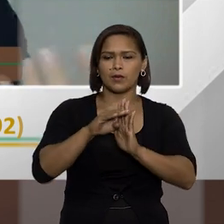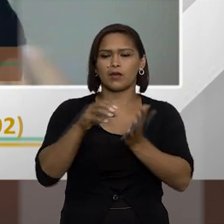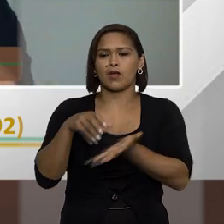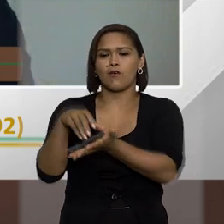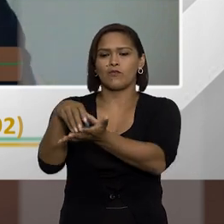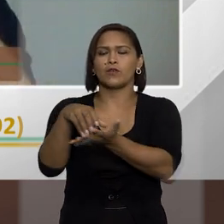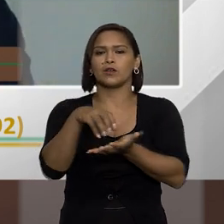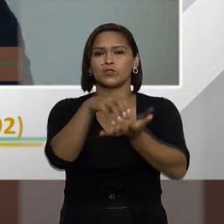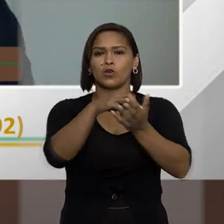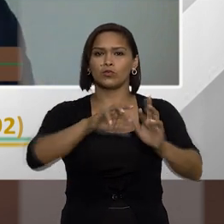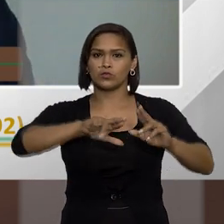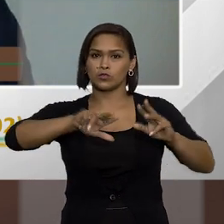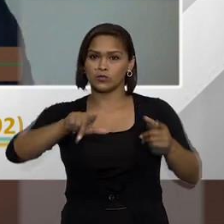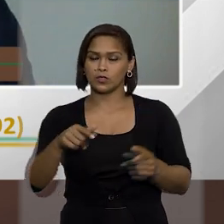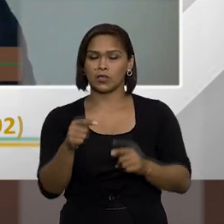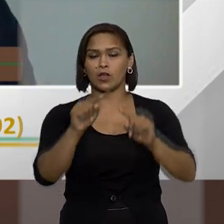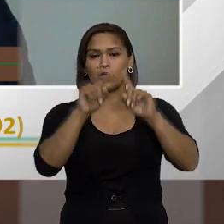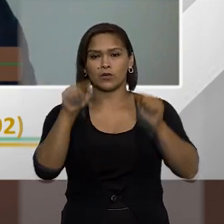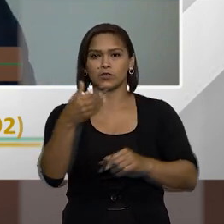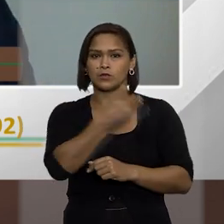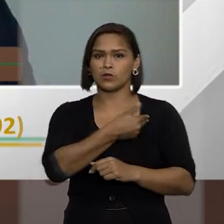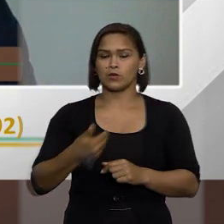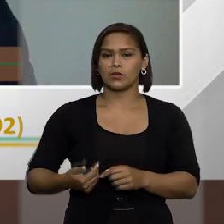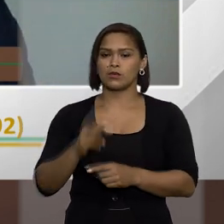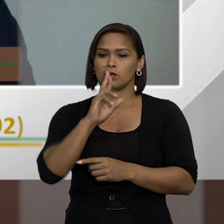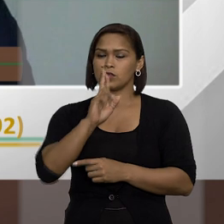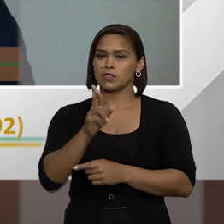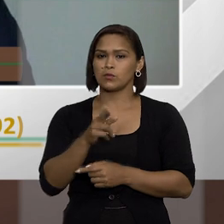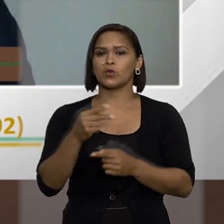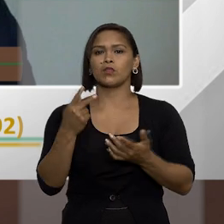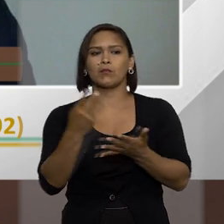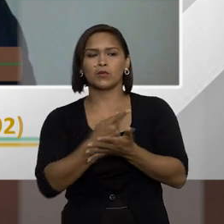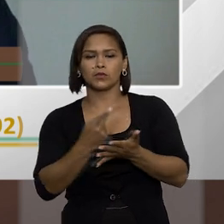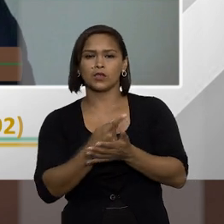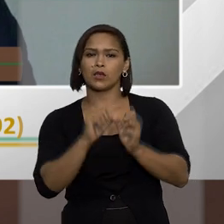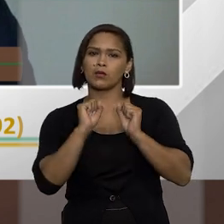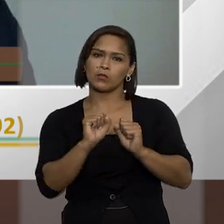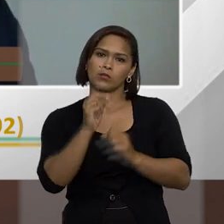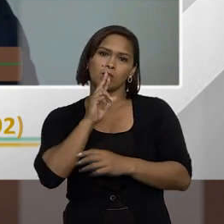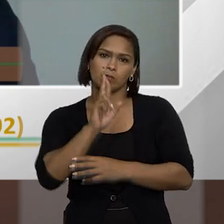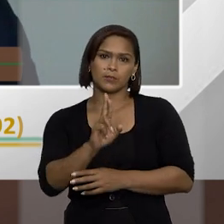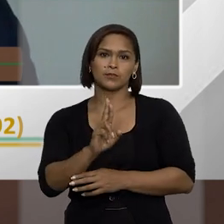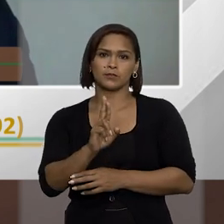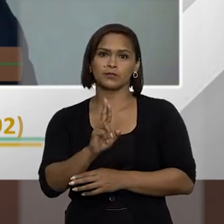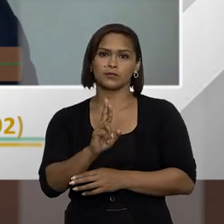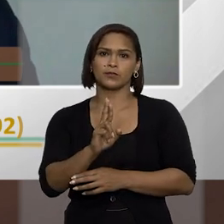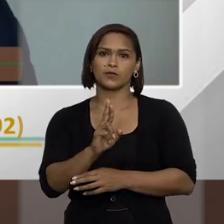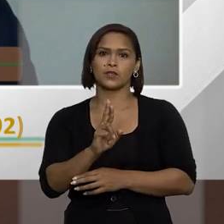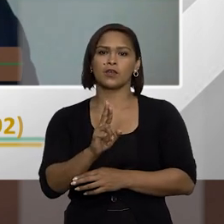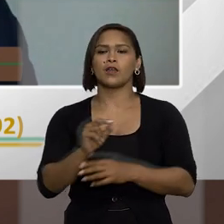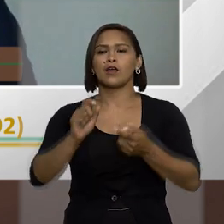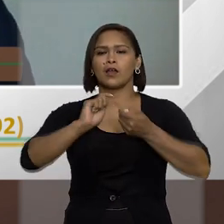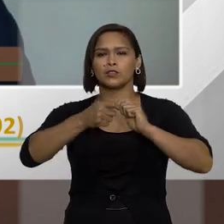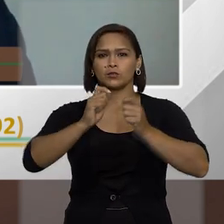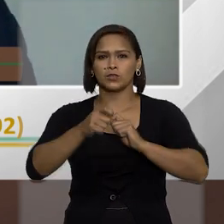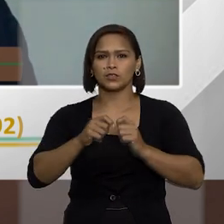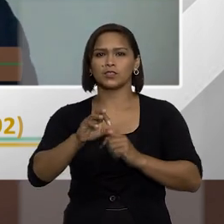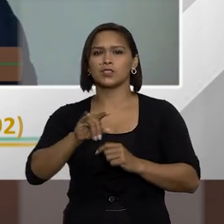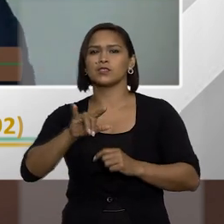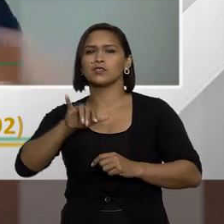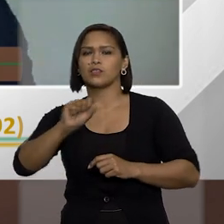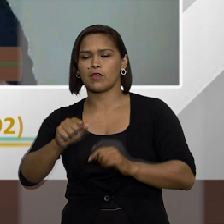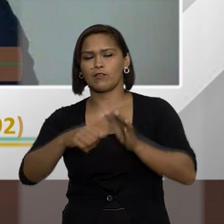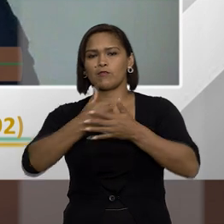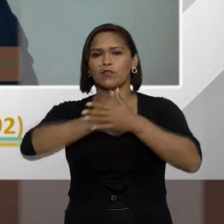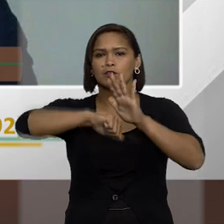esferas nas quais um agente público poderia responder pelos seus atos, ele poderia responder na esfera administrativa, na esfera